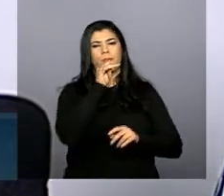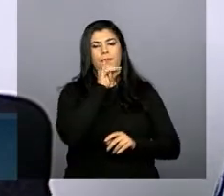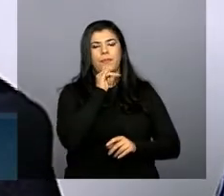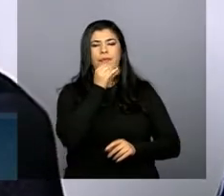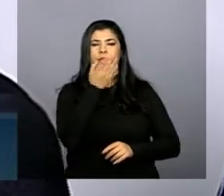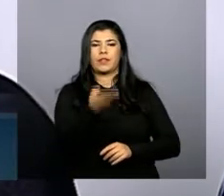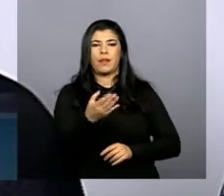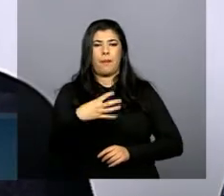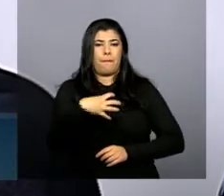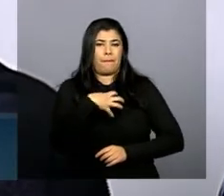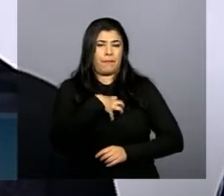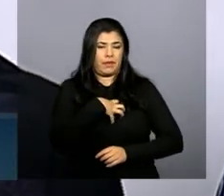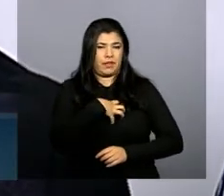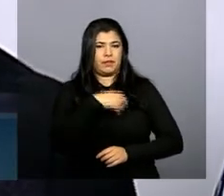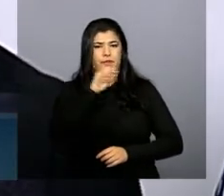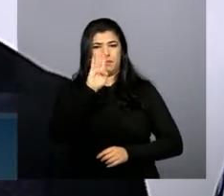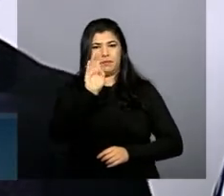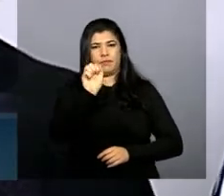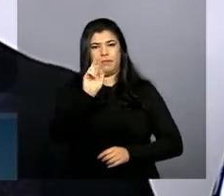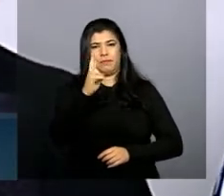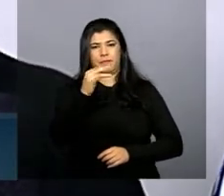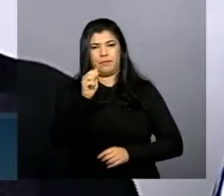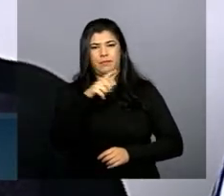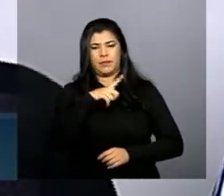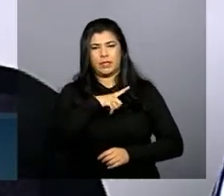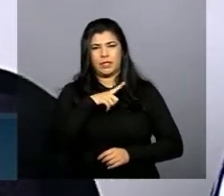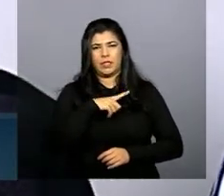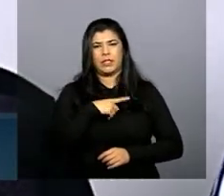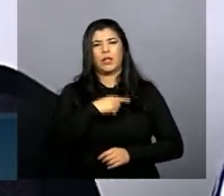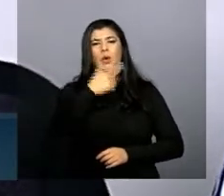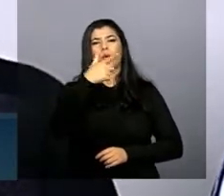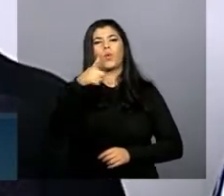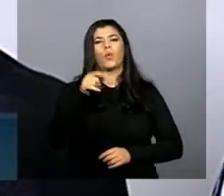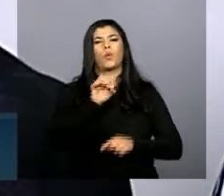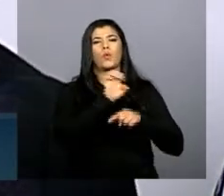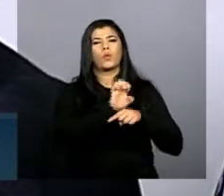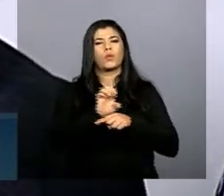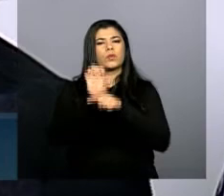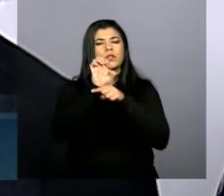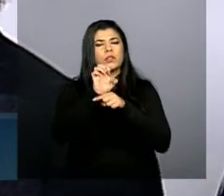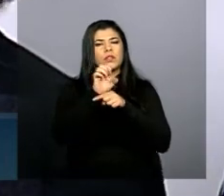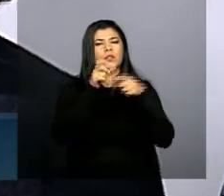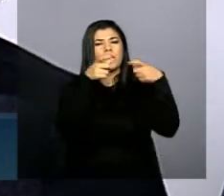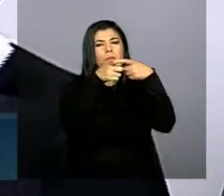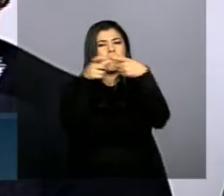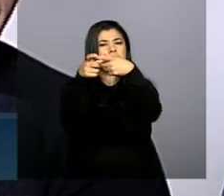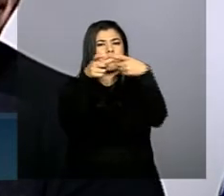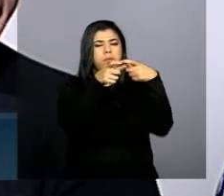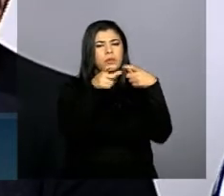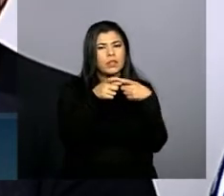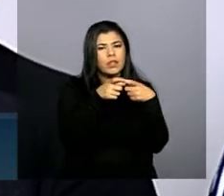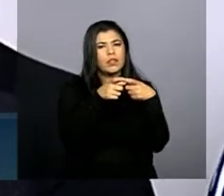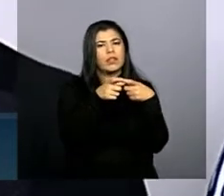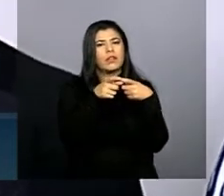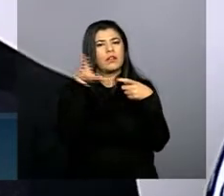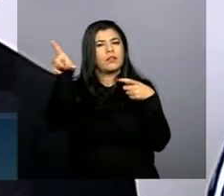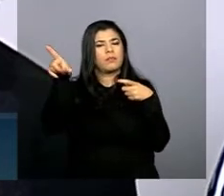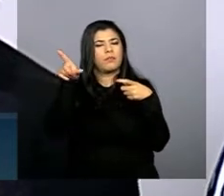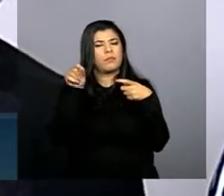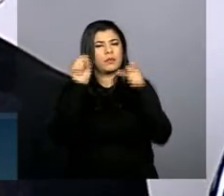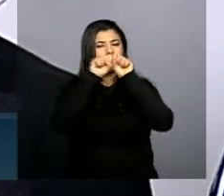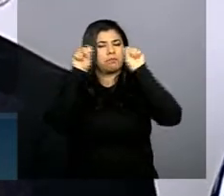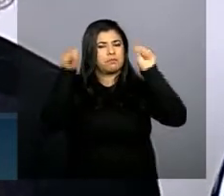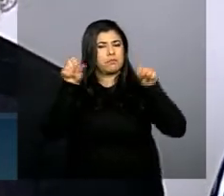estruturou um sistema estados menores que estão pegando o sistema ambiental o sistema que o governo federal fez tornou